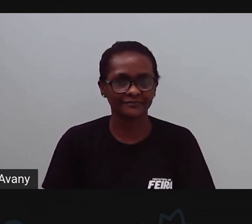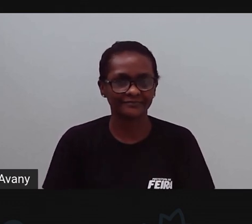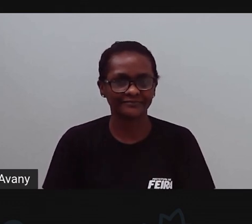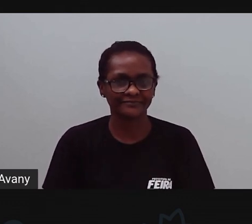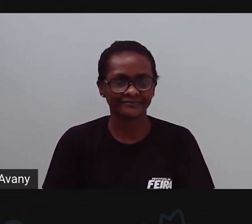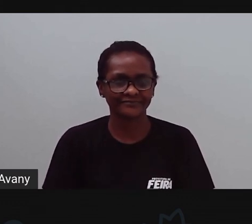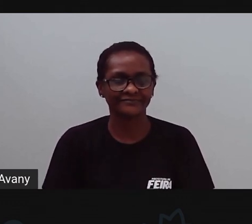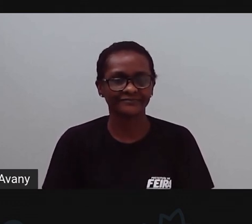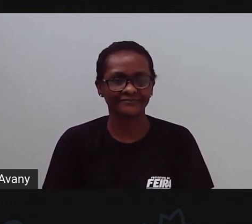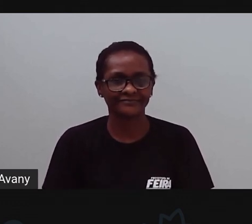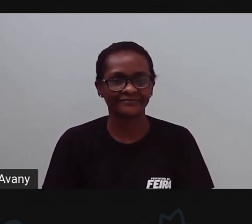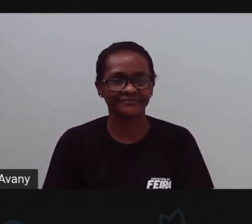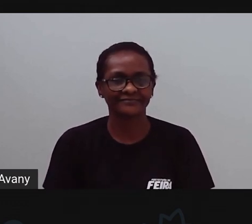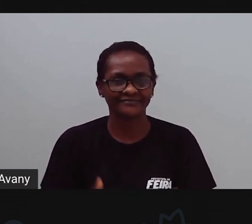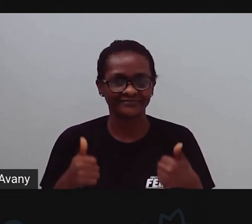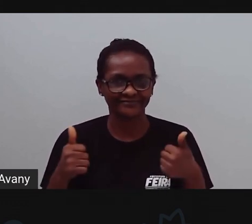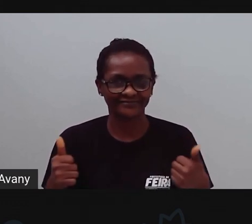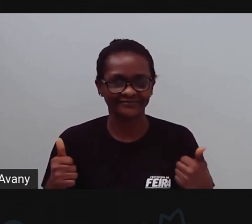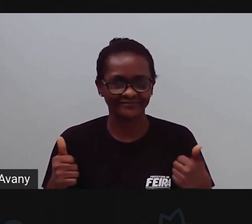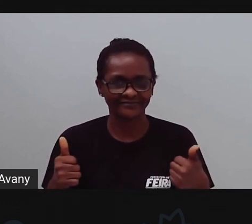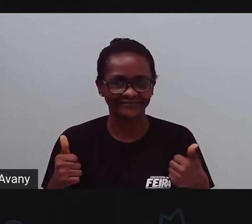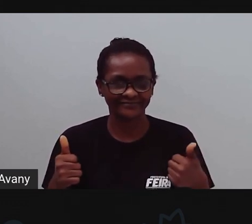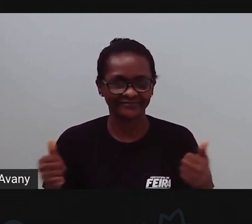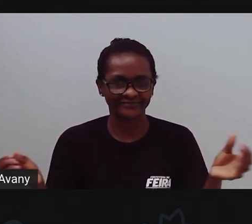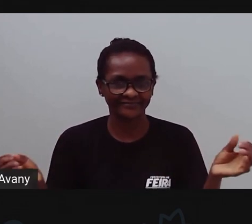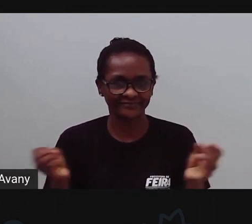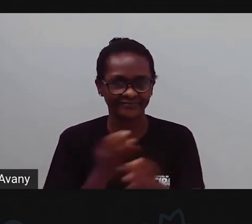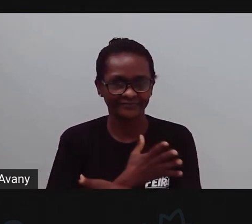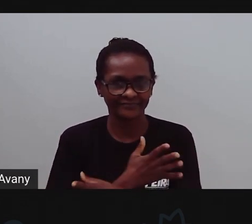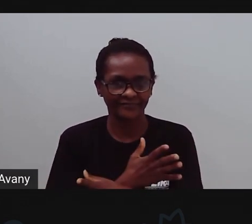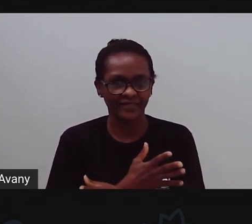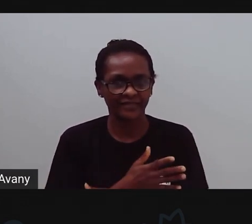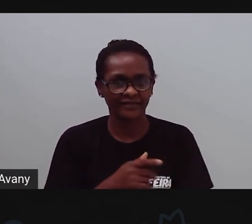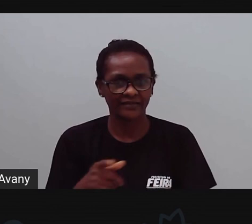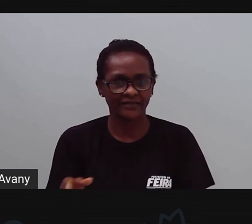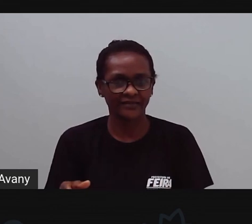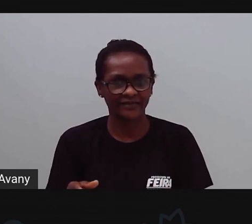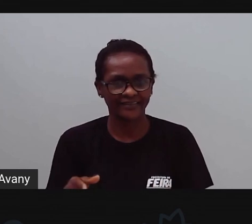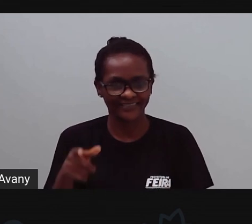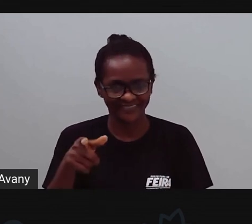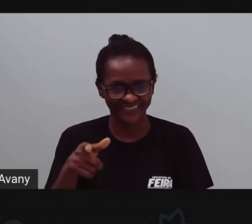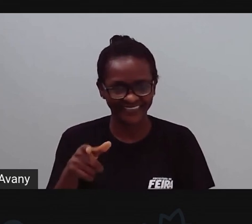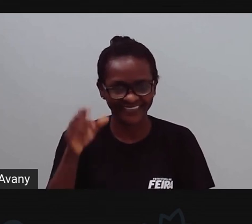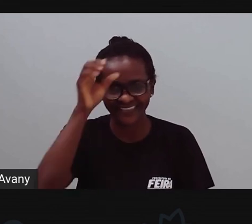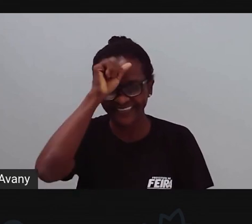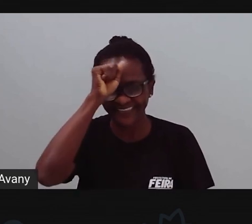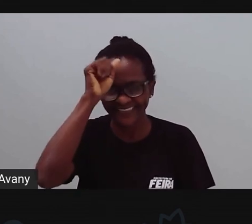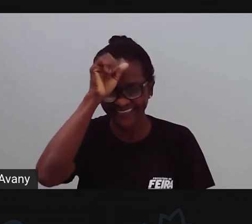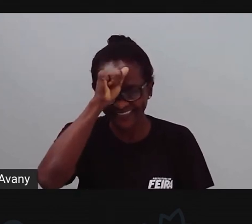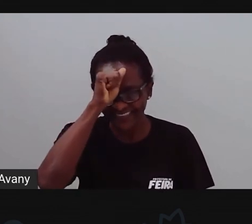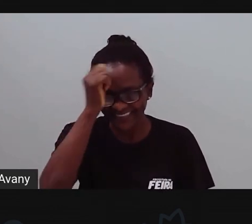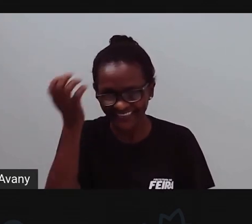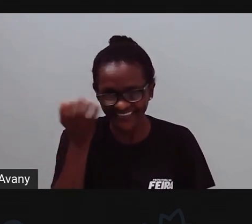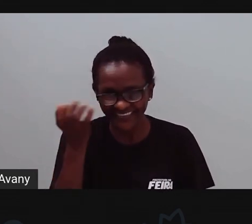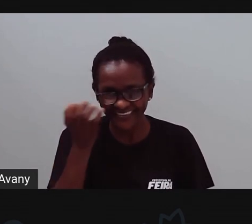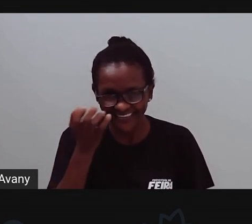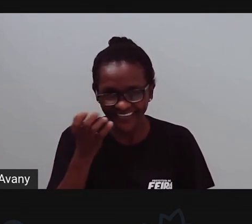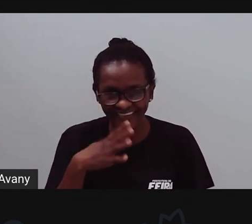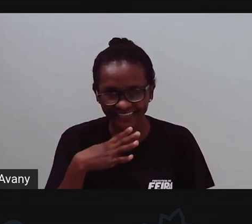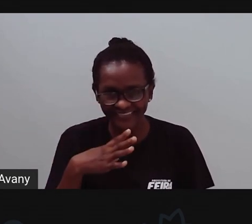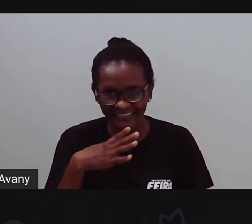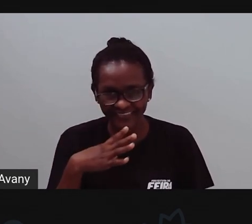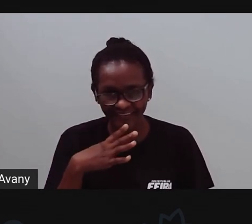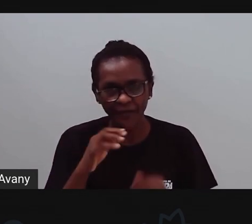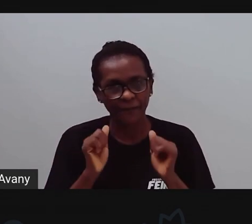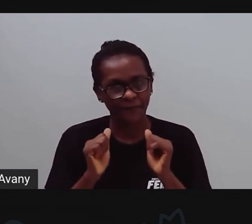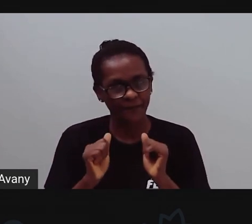princesa do sertão. Então, a PROA fica por aqui. Eu espero que eu tenha deixado aí o desejo de vocês em conhecer cada um desses